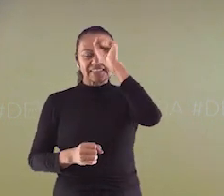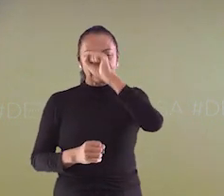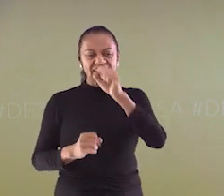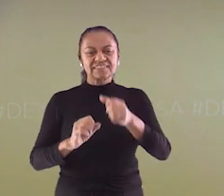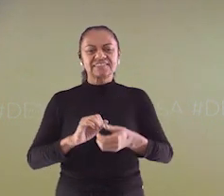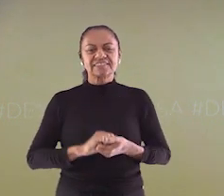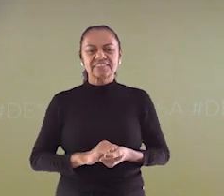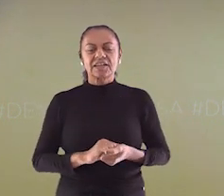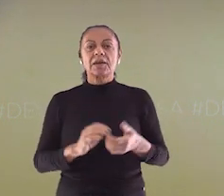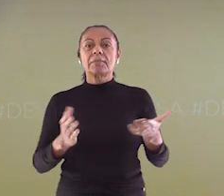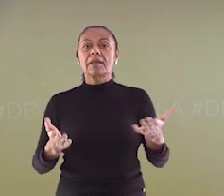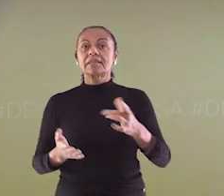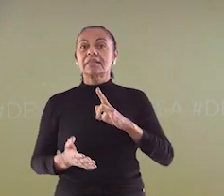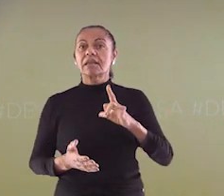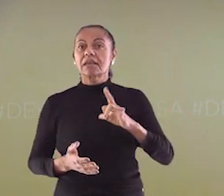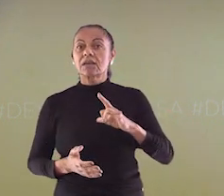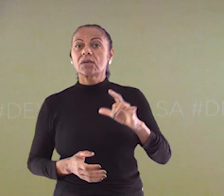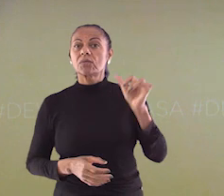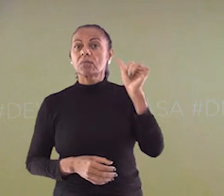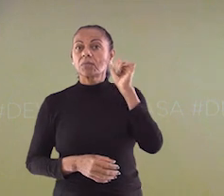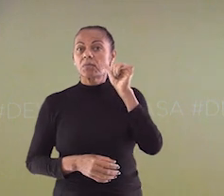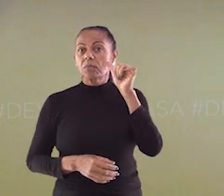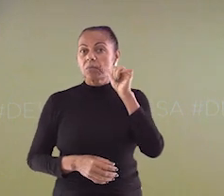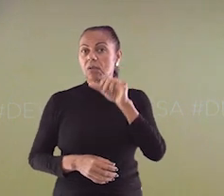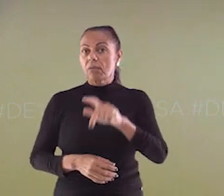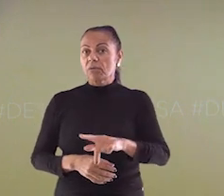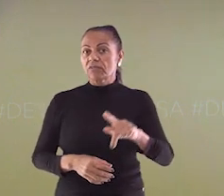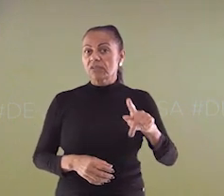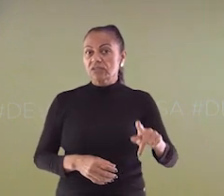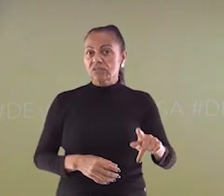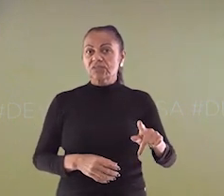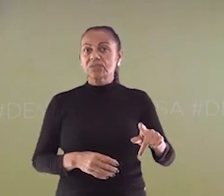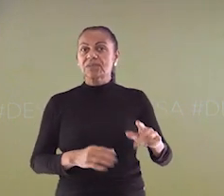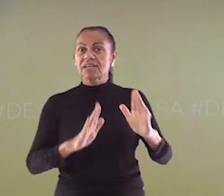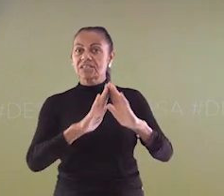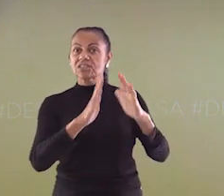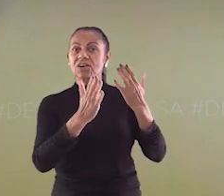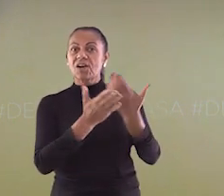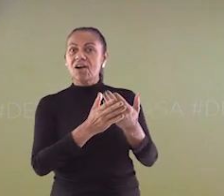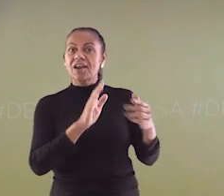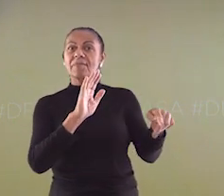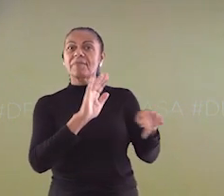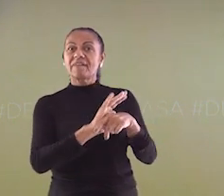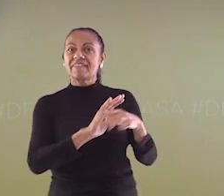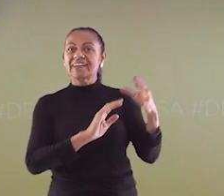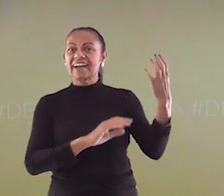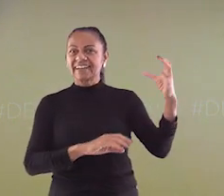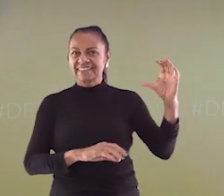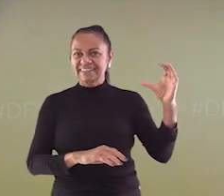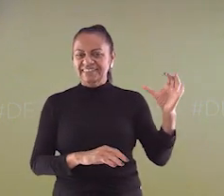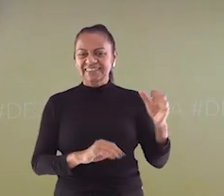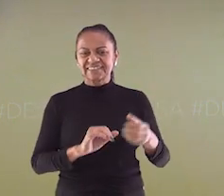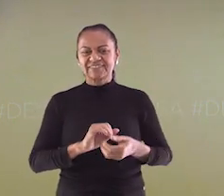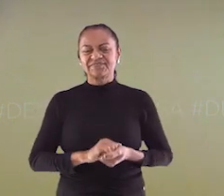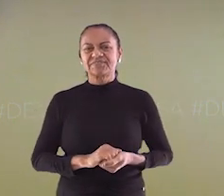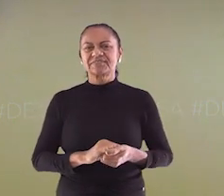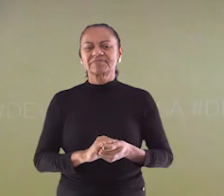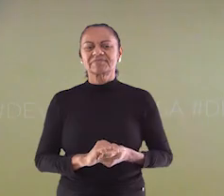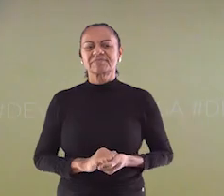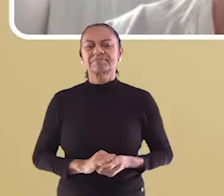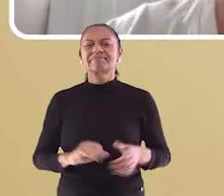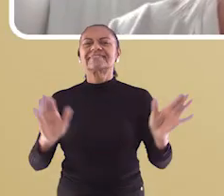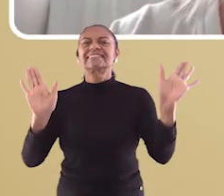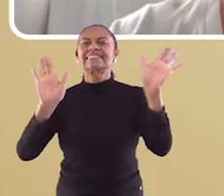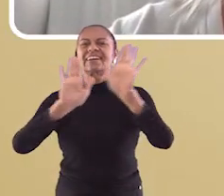Raquel Miranda da EMF Ferdinando Santoro, do nosso município Cariacica. Acompanhe a dica.